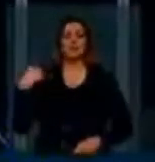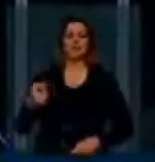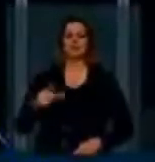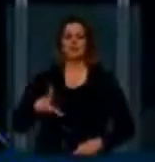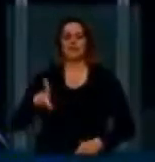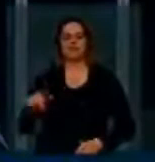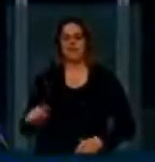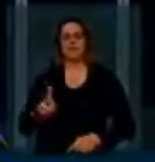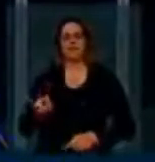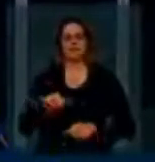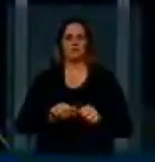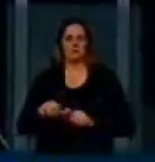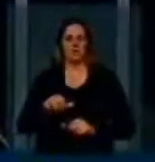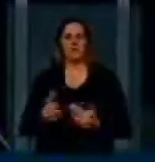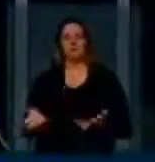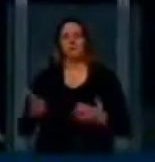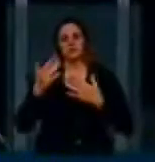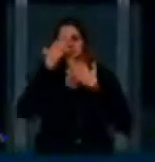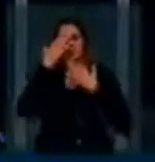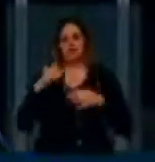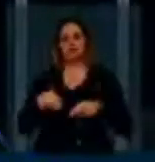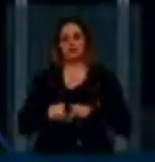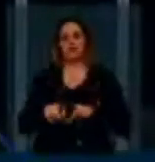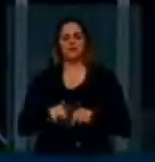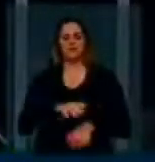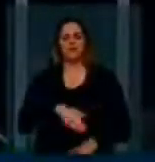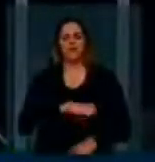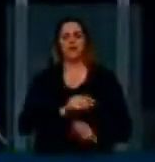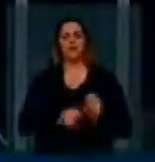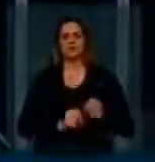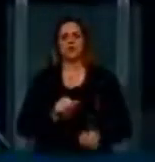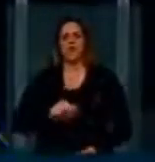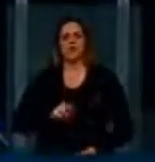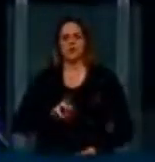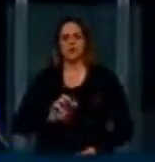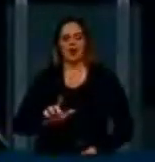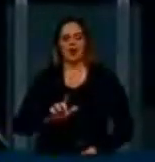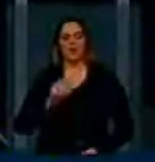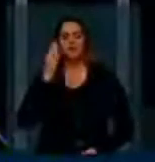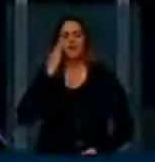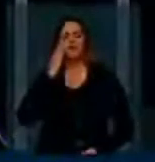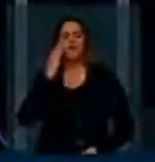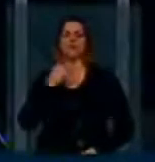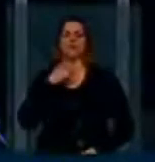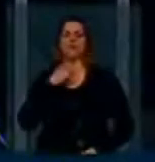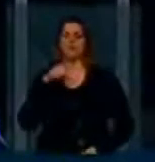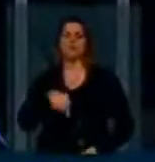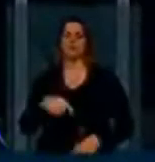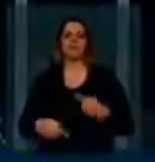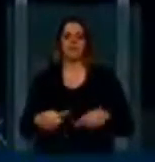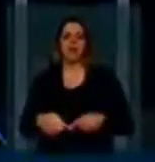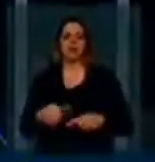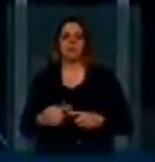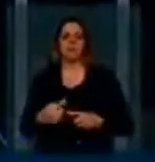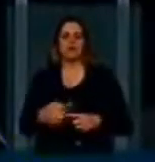agradeço também à indústria autoral, que entendeu que não era possível fazer esse debate aqui, o que inviabilizaria a